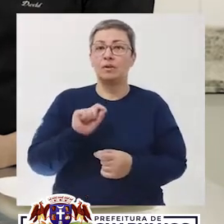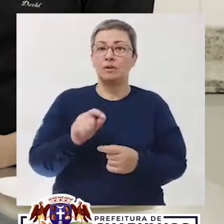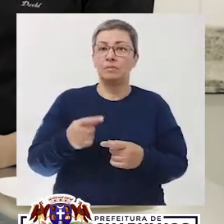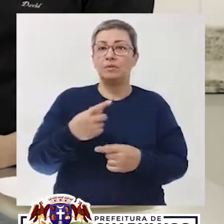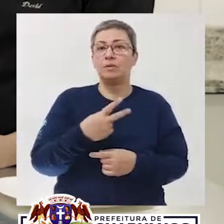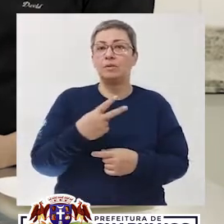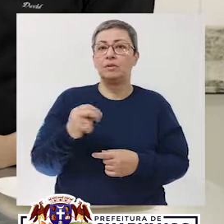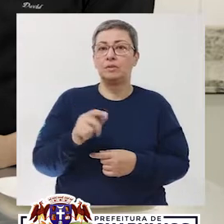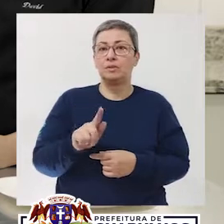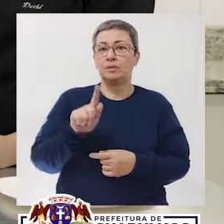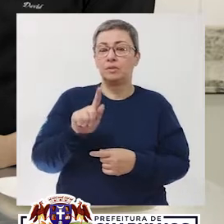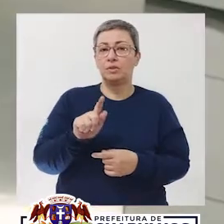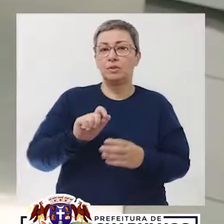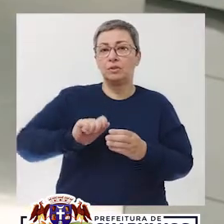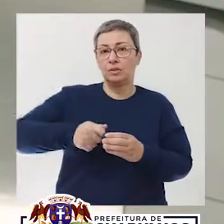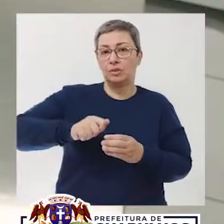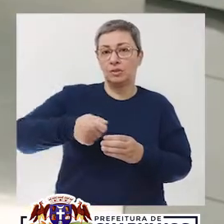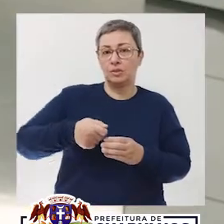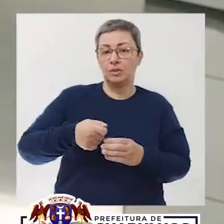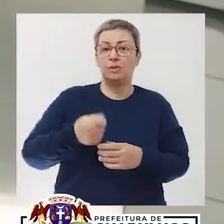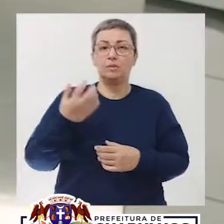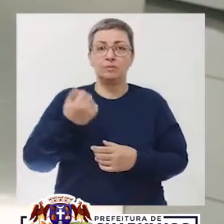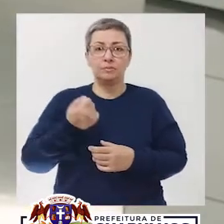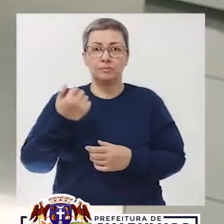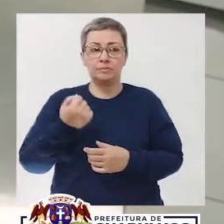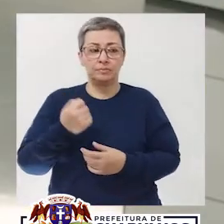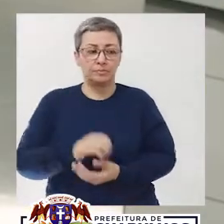E 200 gramas de creme de leite.